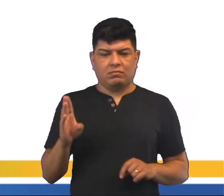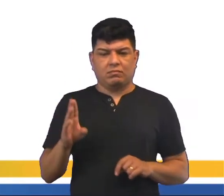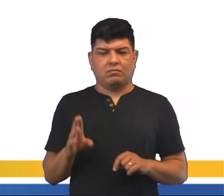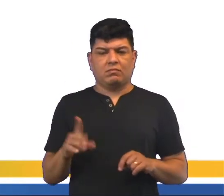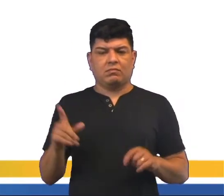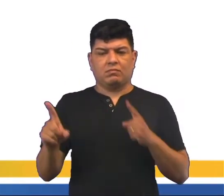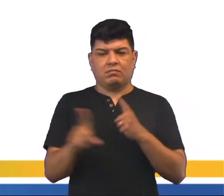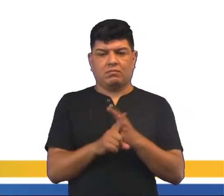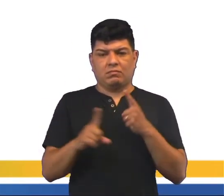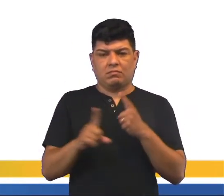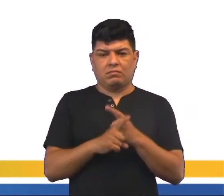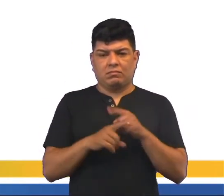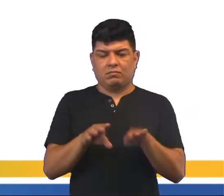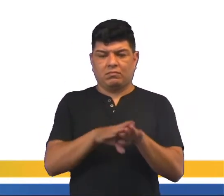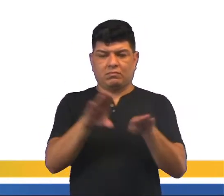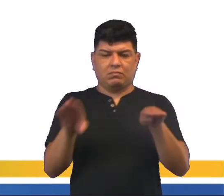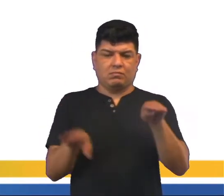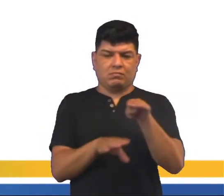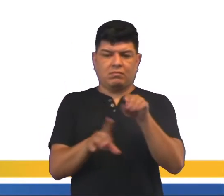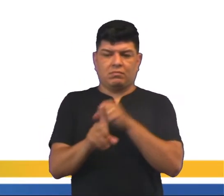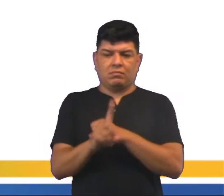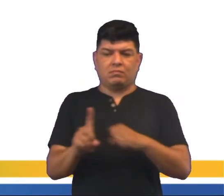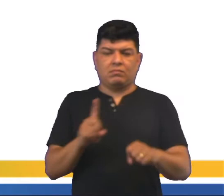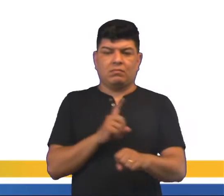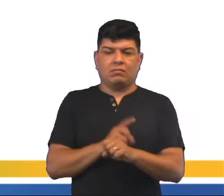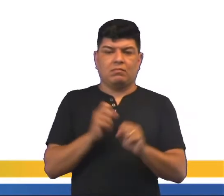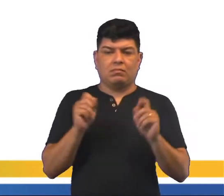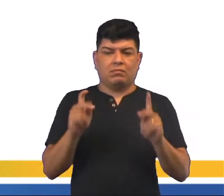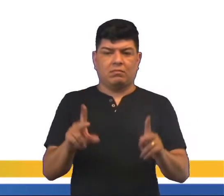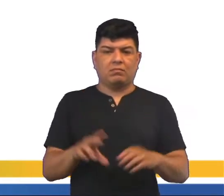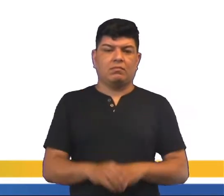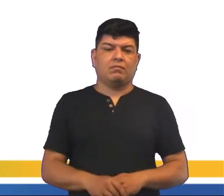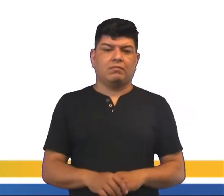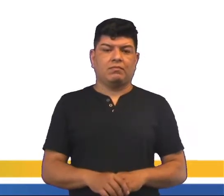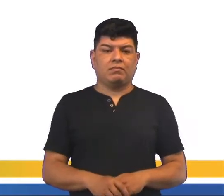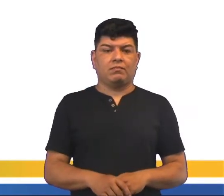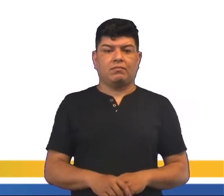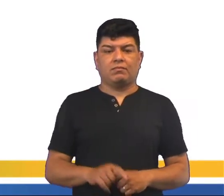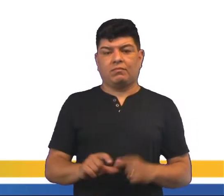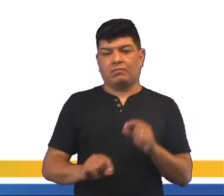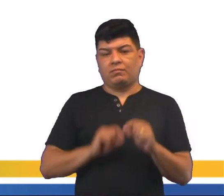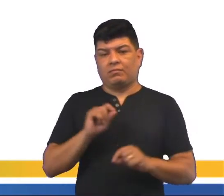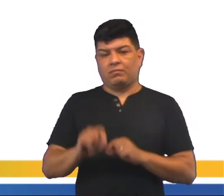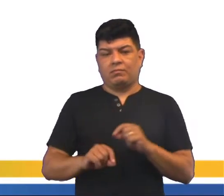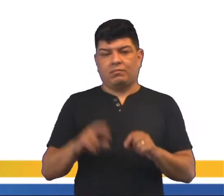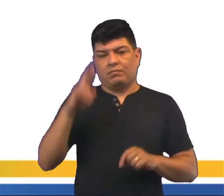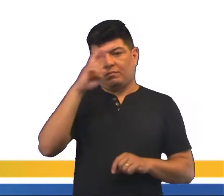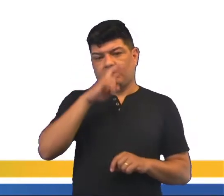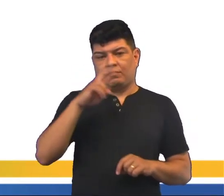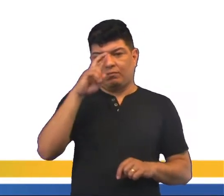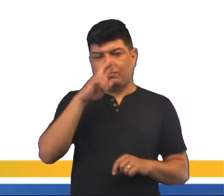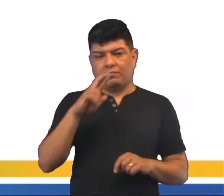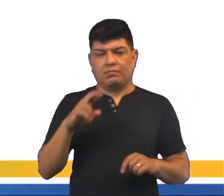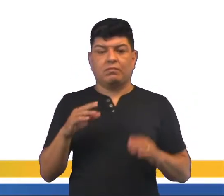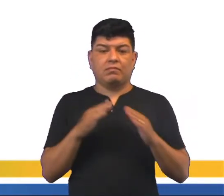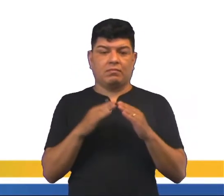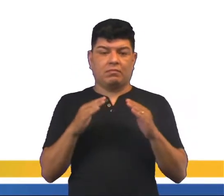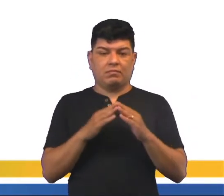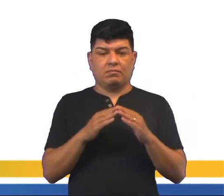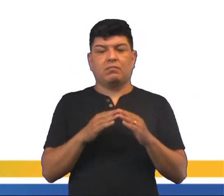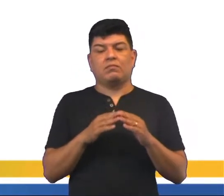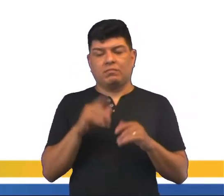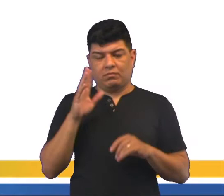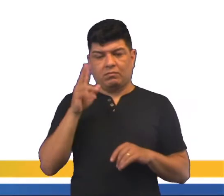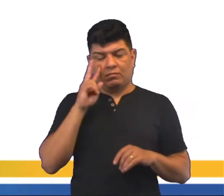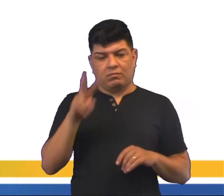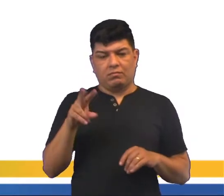também vai encontrar essas desigualdades sociais. Ok? O que seria especulação imobiliária nas cidades?